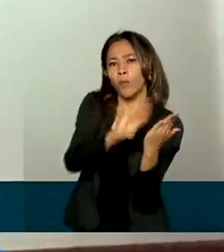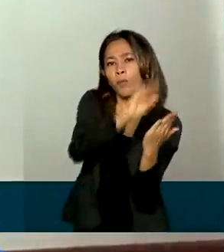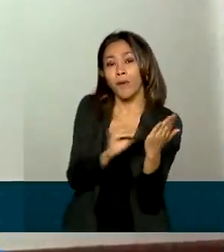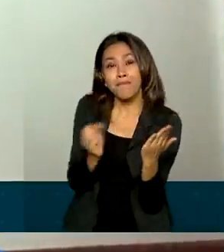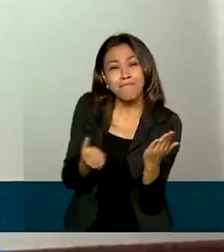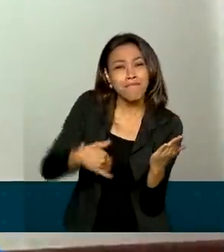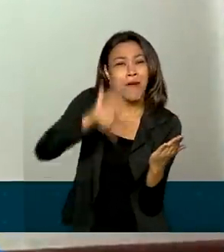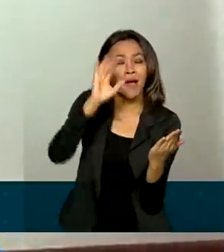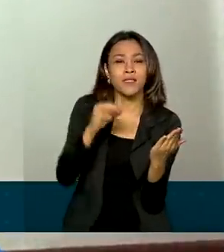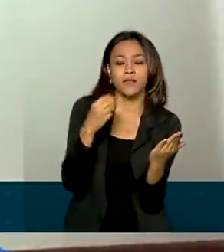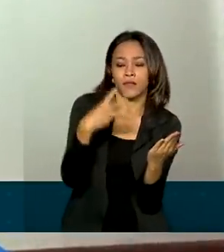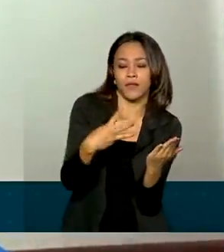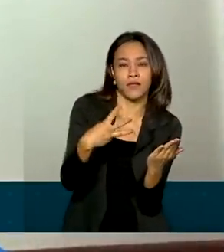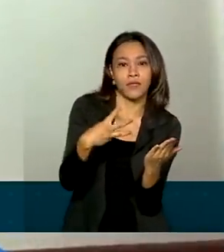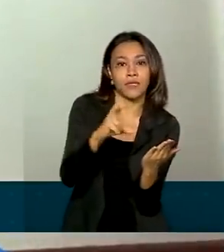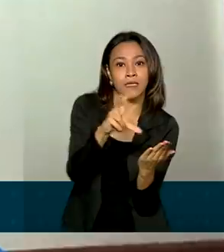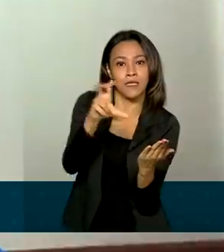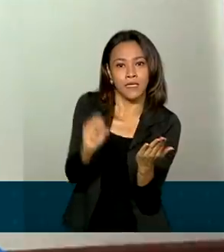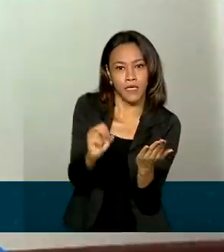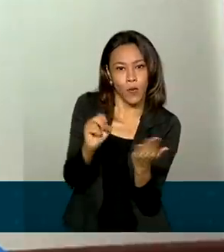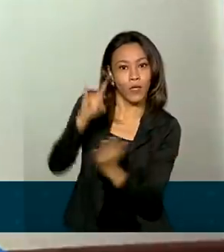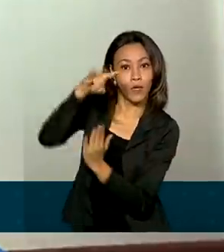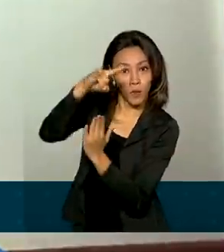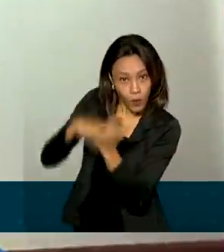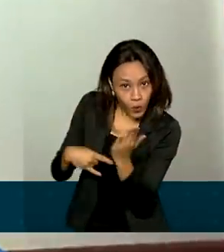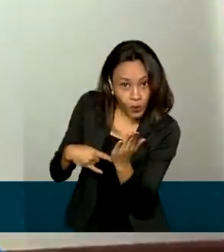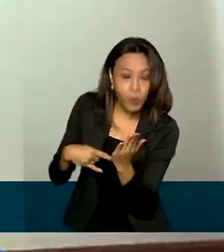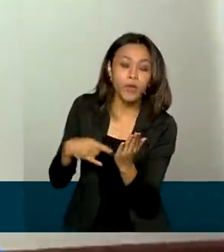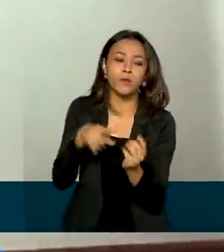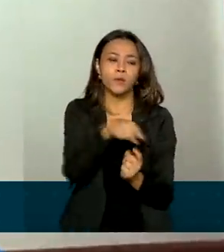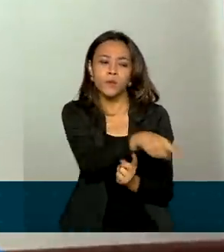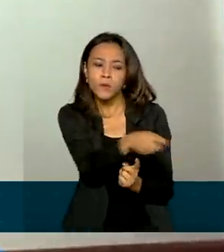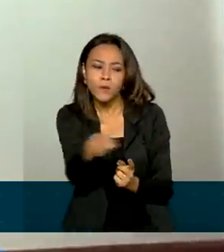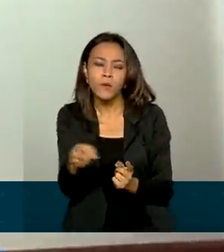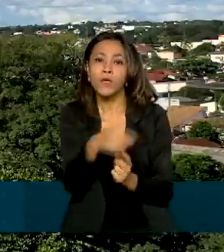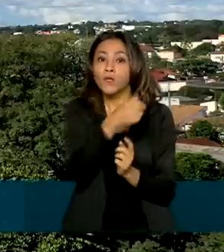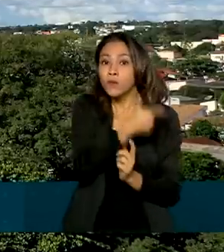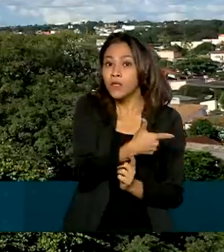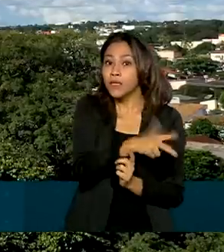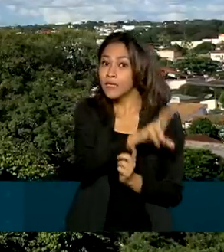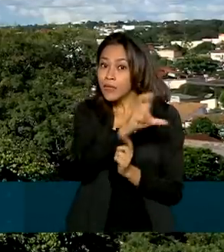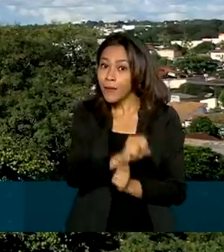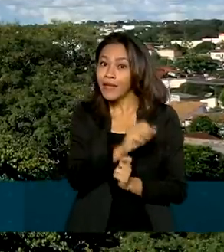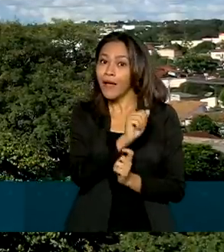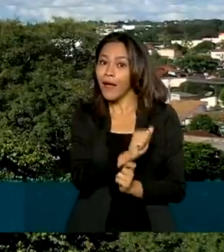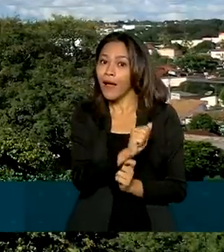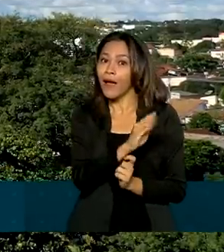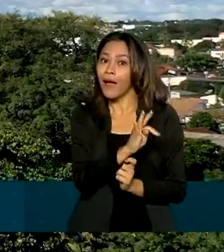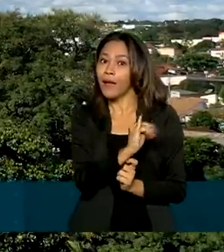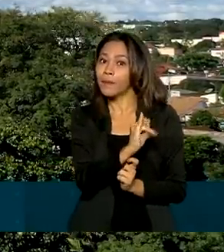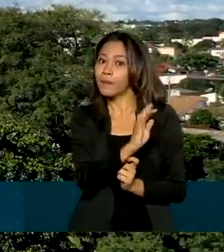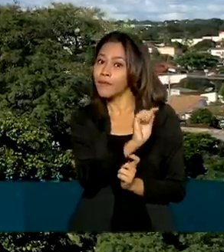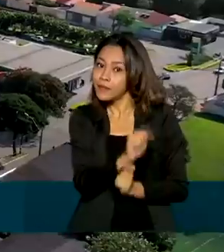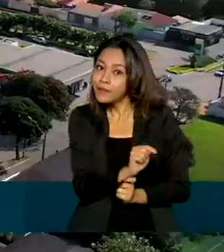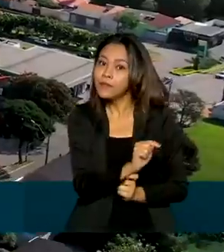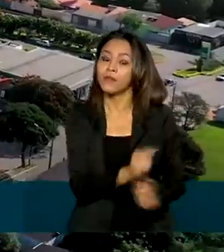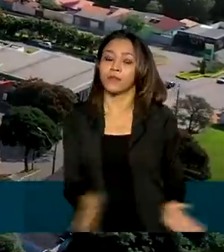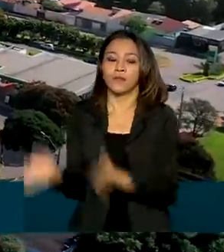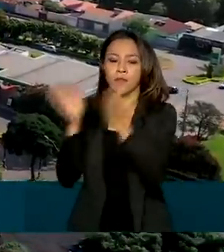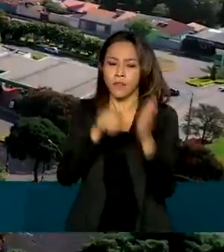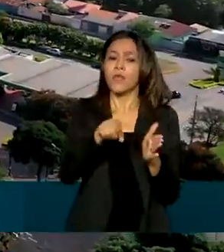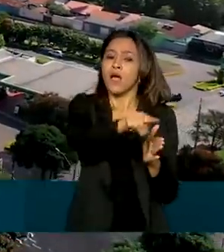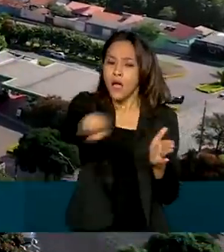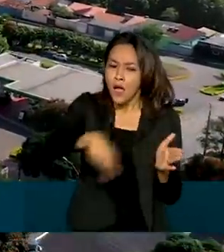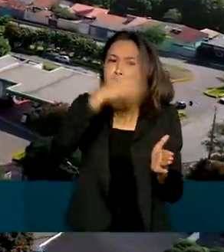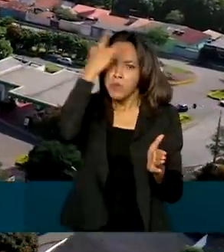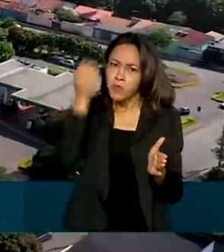350 alvarás em torno de 250 habítes. O contribuinte também será beneficiado, pois